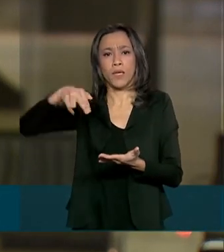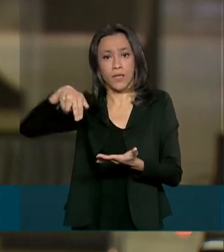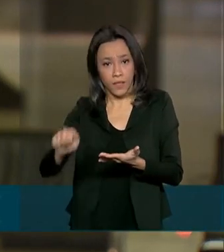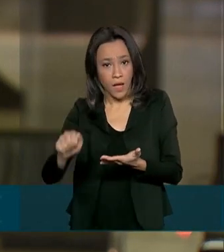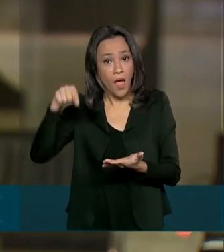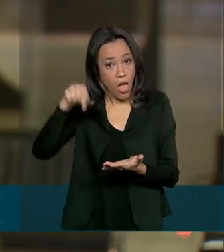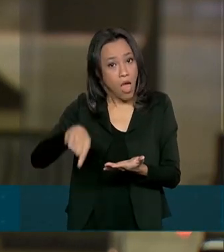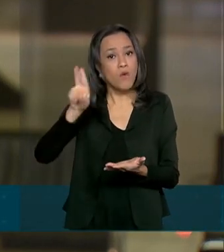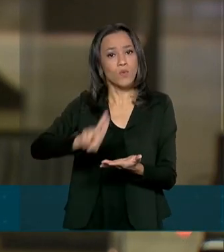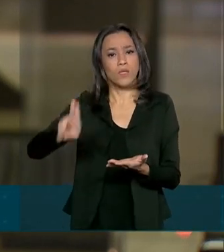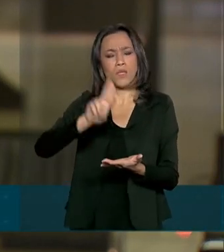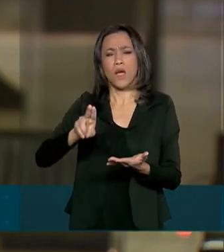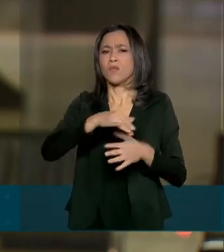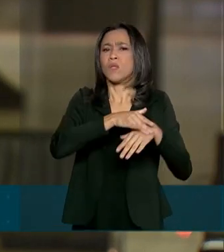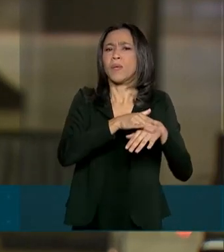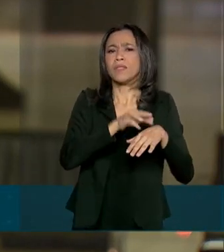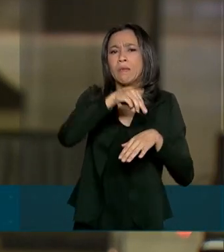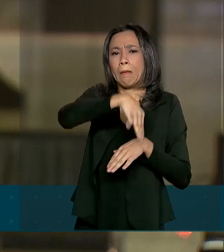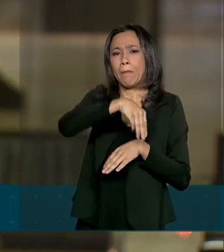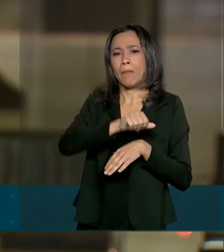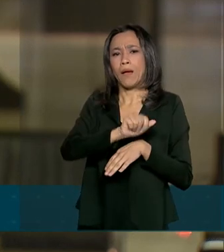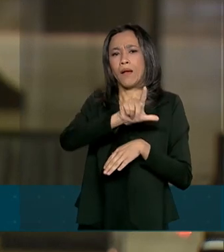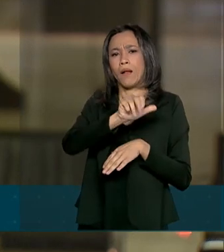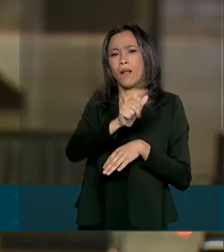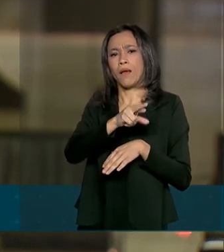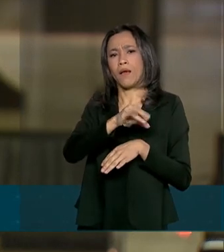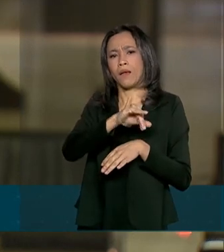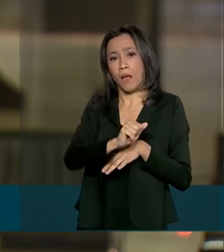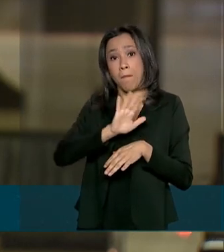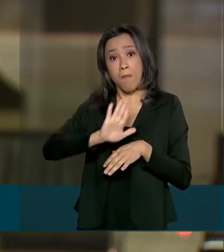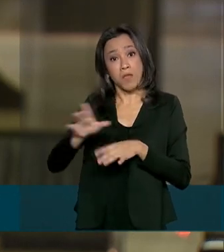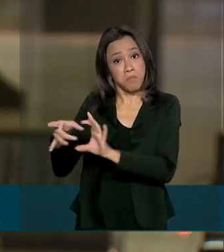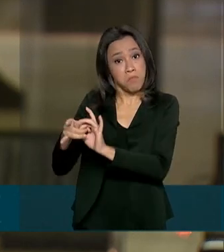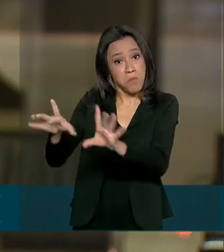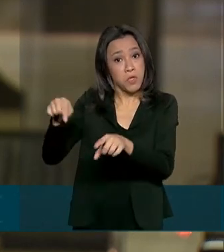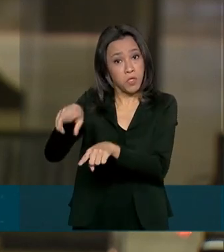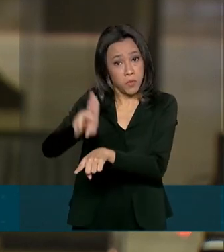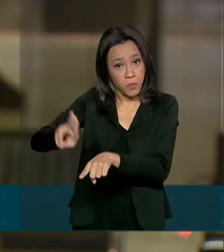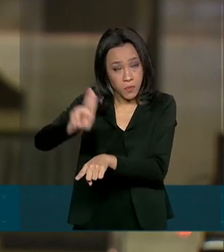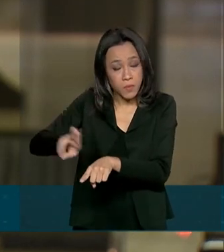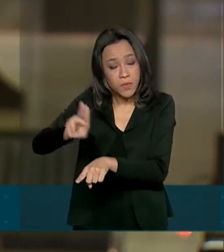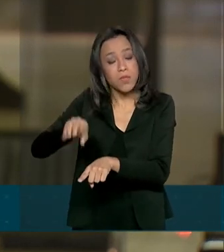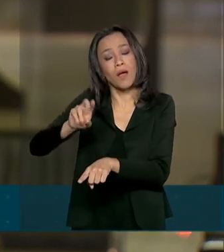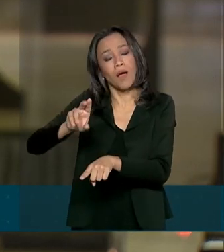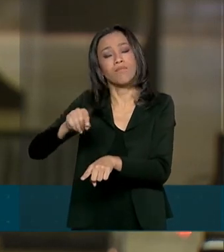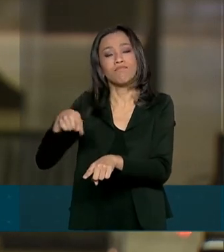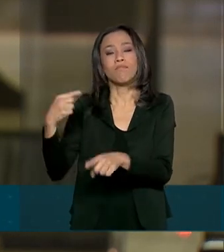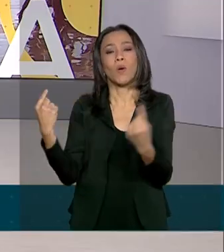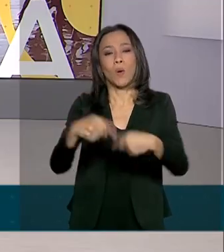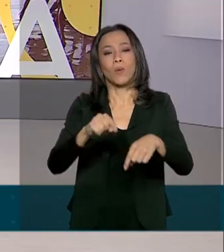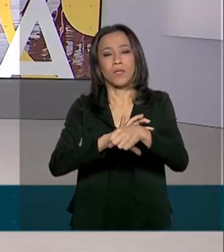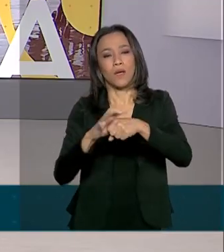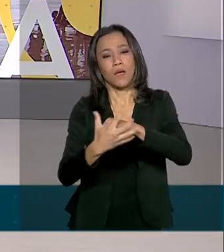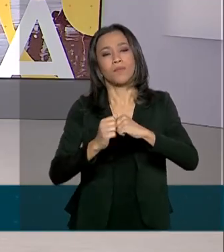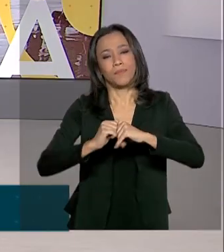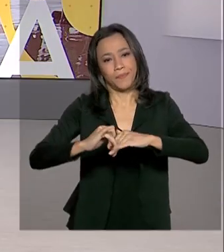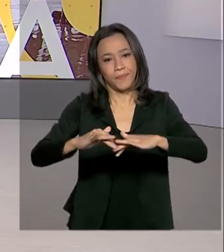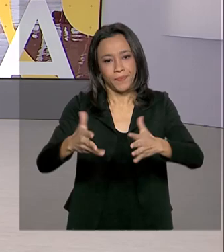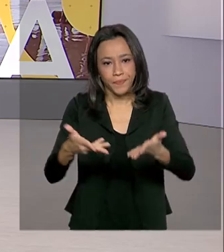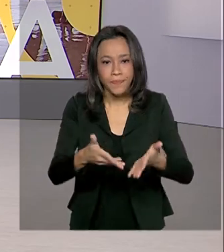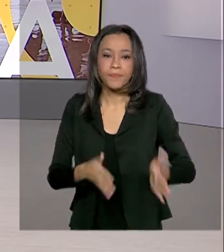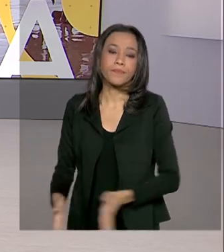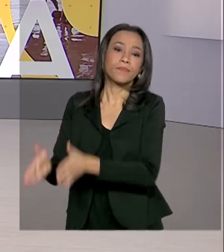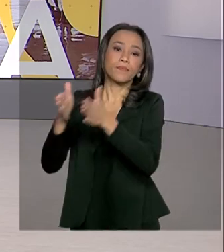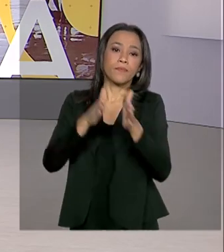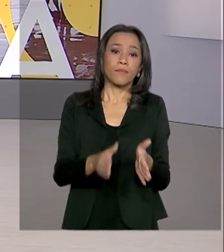tratamento de malária, mas foi liberado para uso no tratamento precoce da Covid-19. R